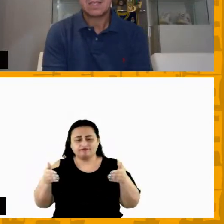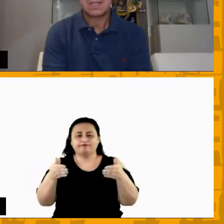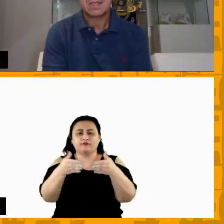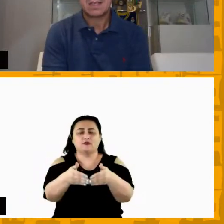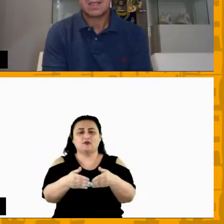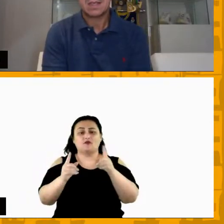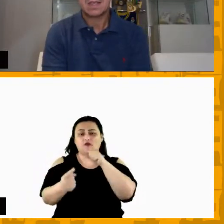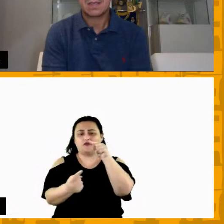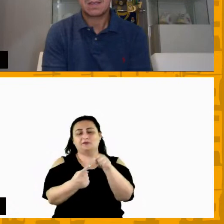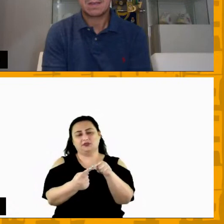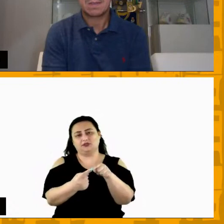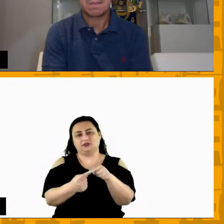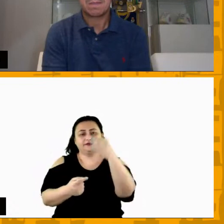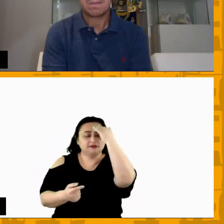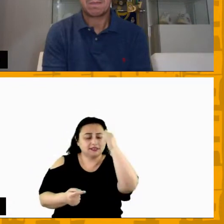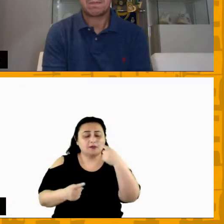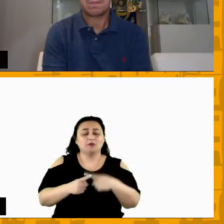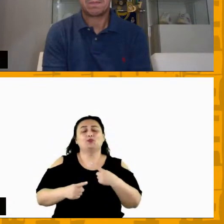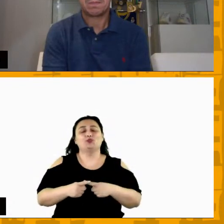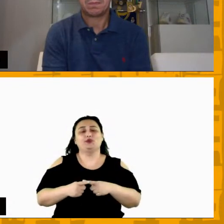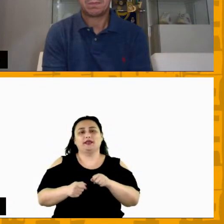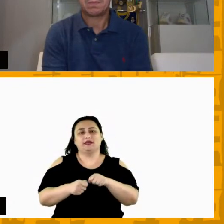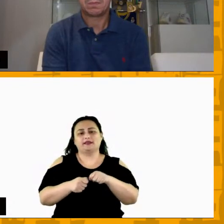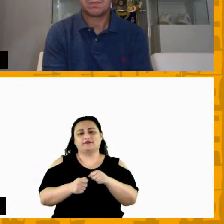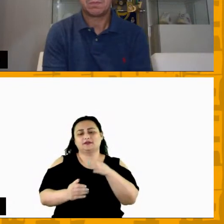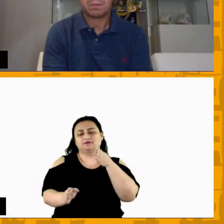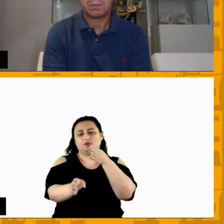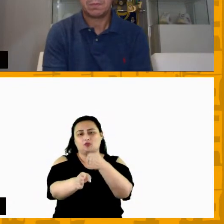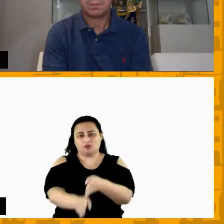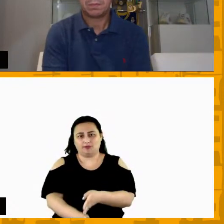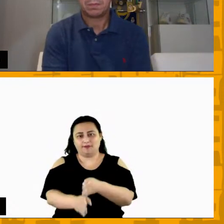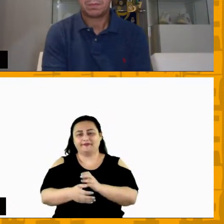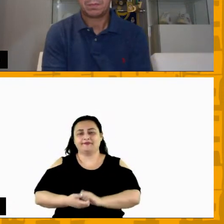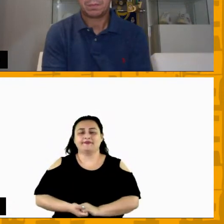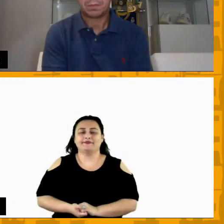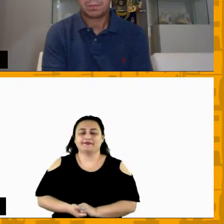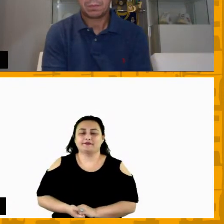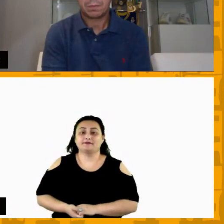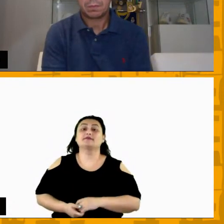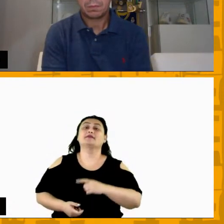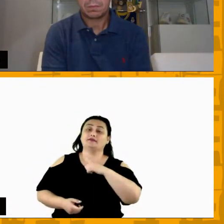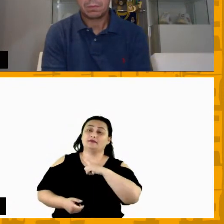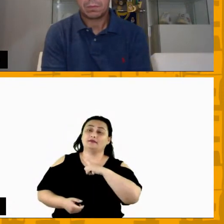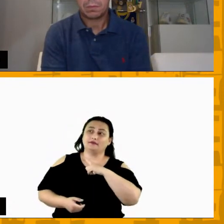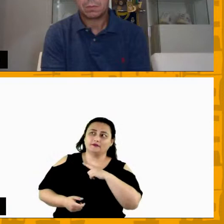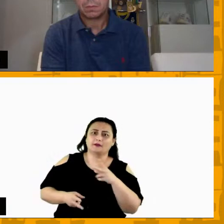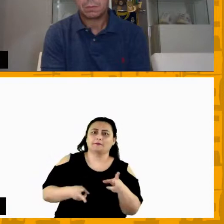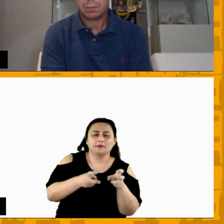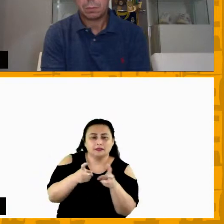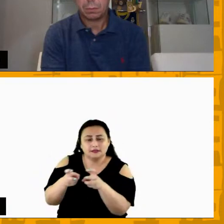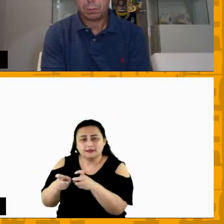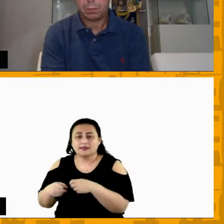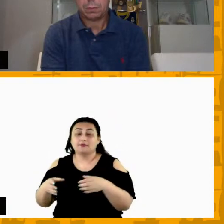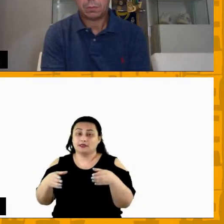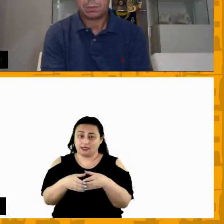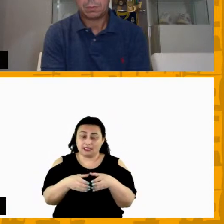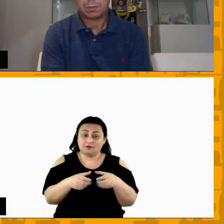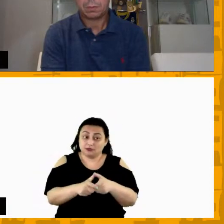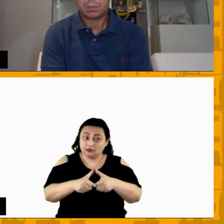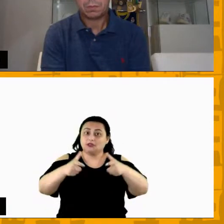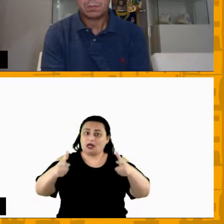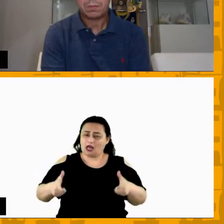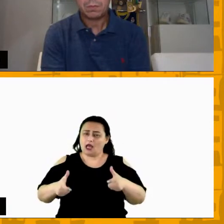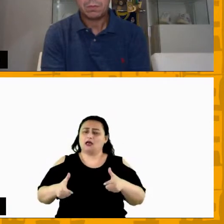sabe porque a gente está fazendo aquilo daquele jeito a gente também vê que grandes equipes equipes bem